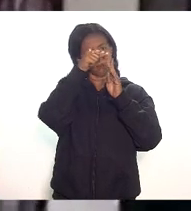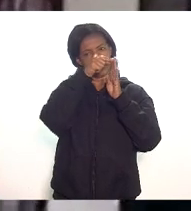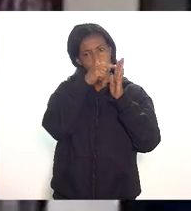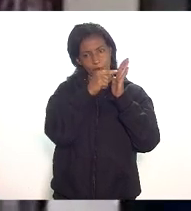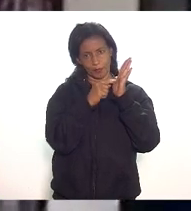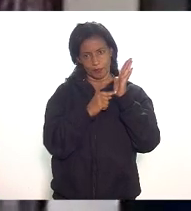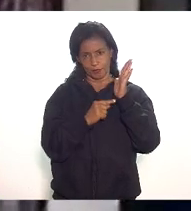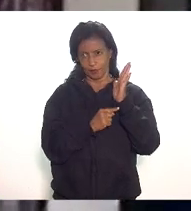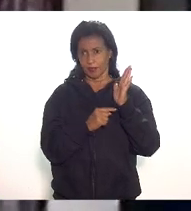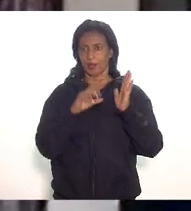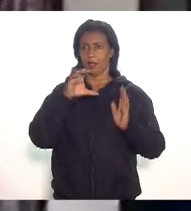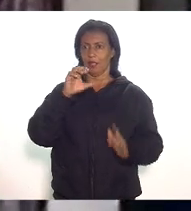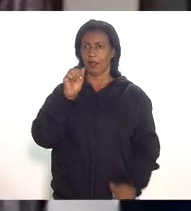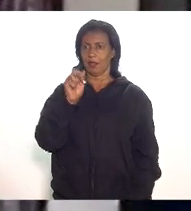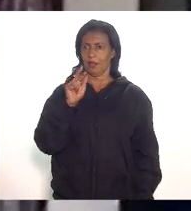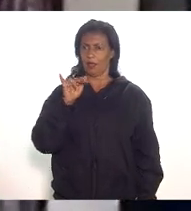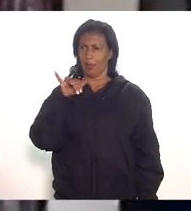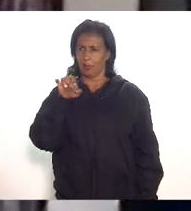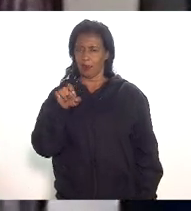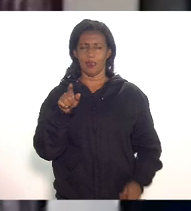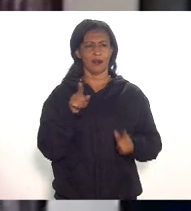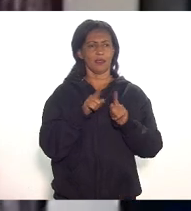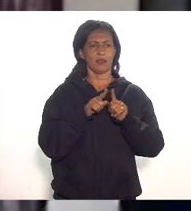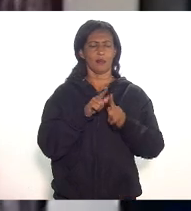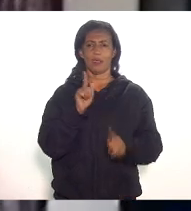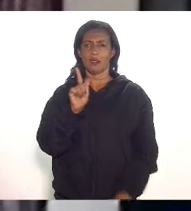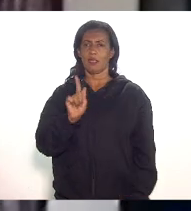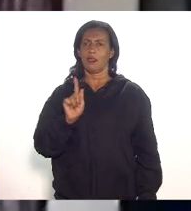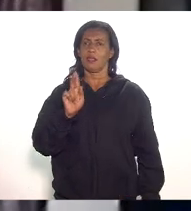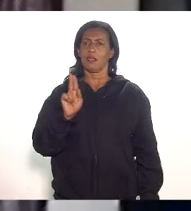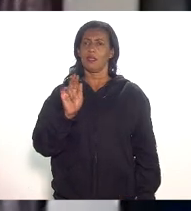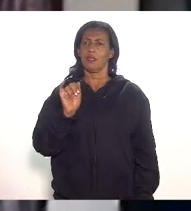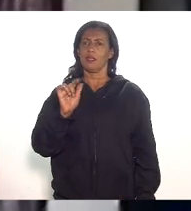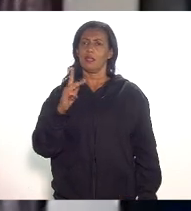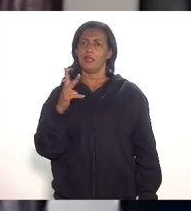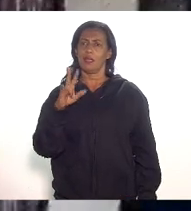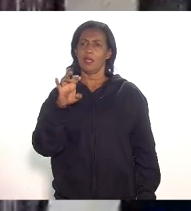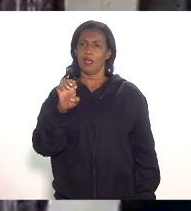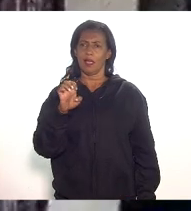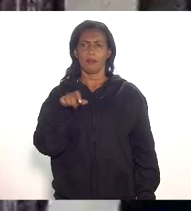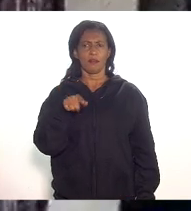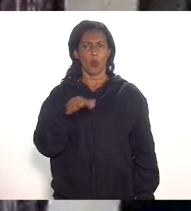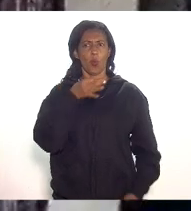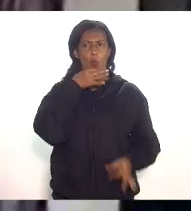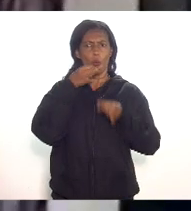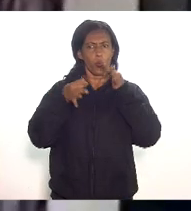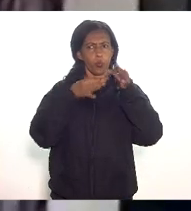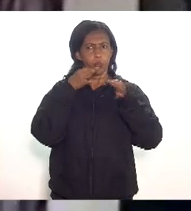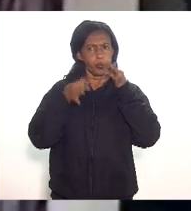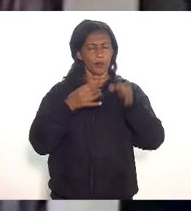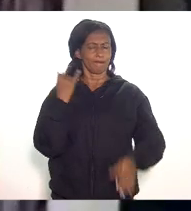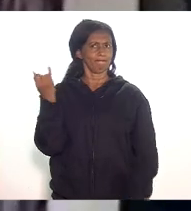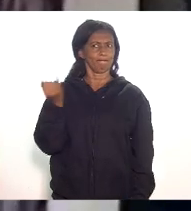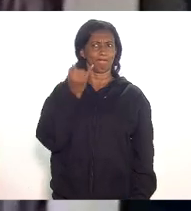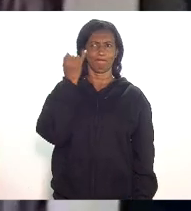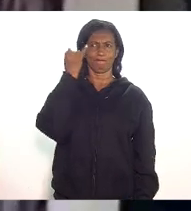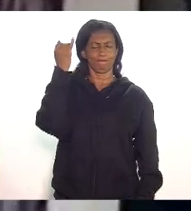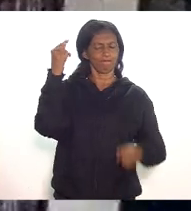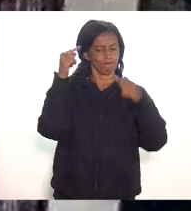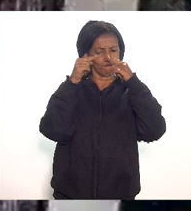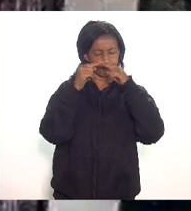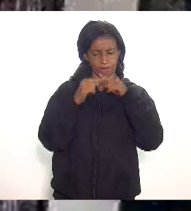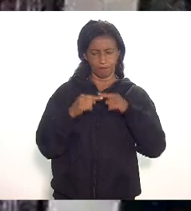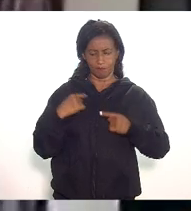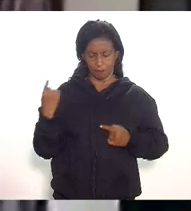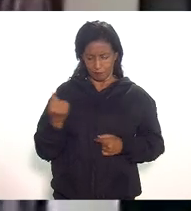Cuesta também pelo senhor Guilherme pessoas levantaram aí questões que eu acho importantíssimas exatamente para a